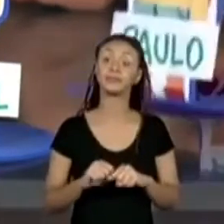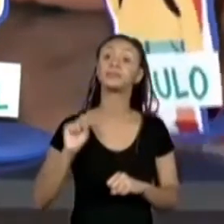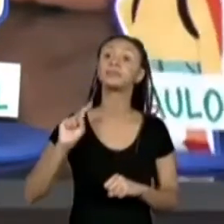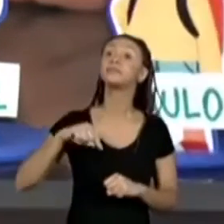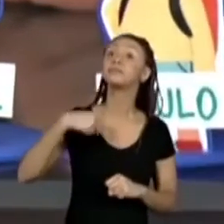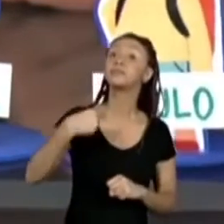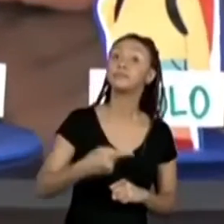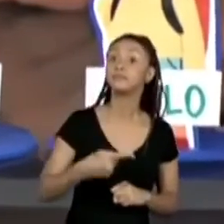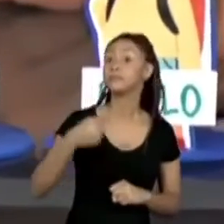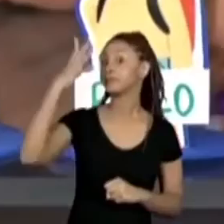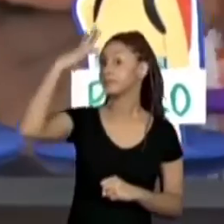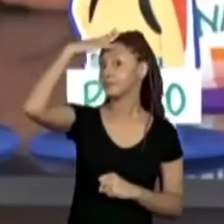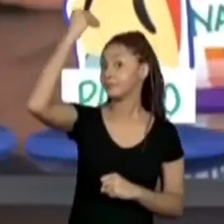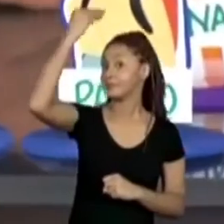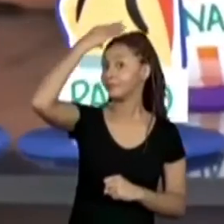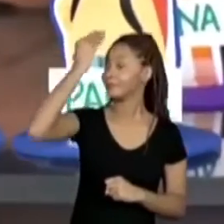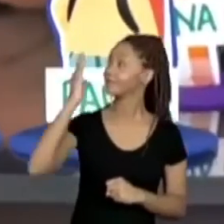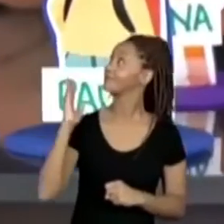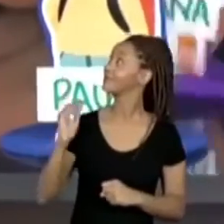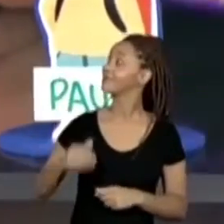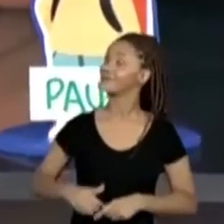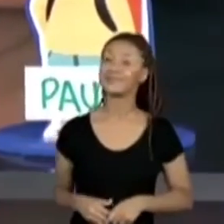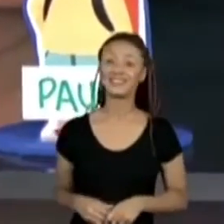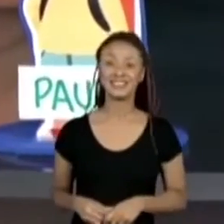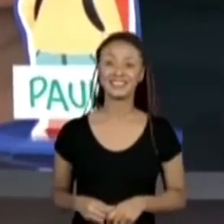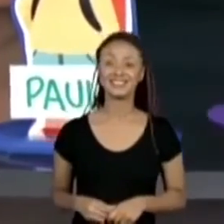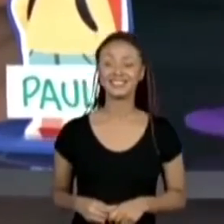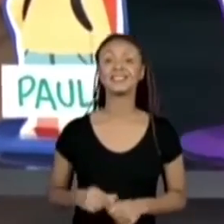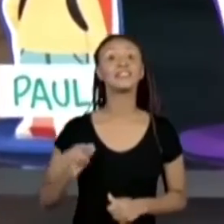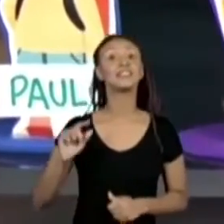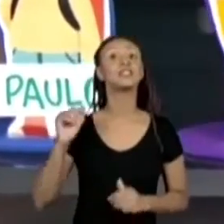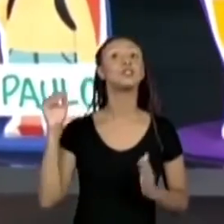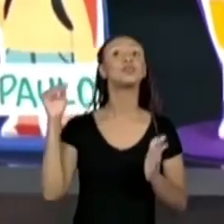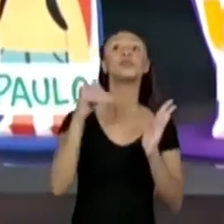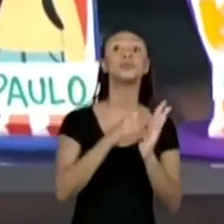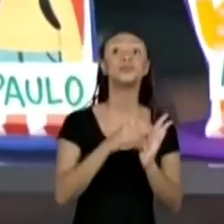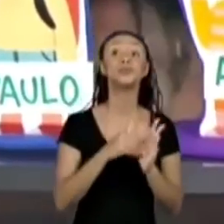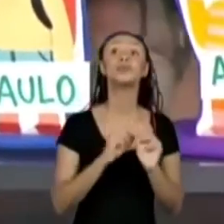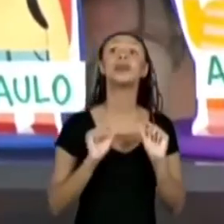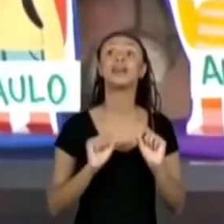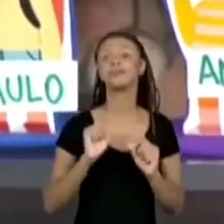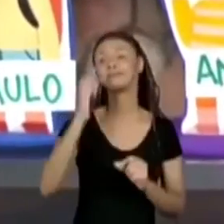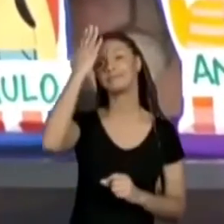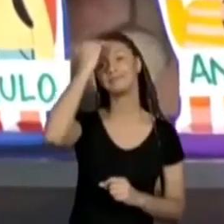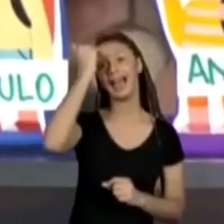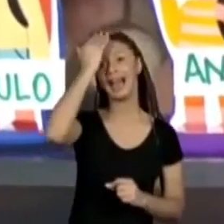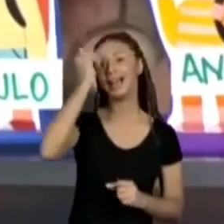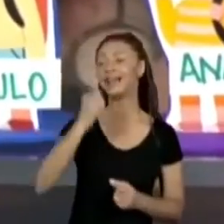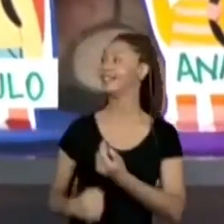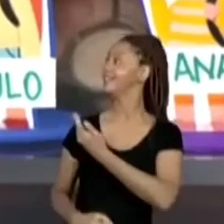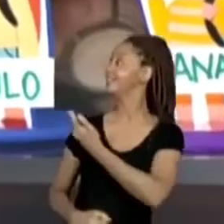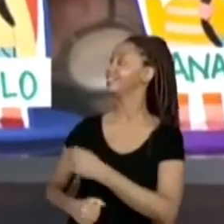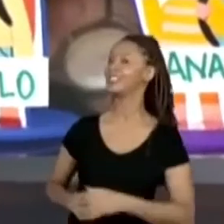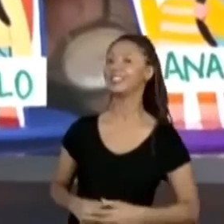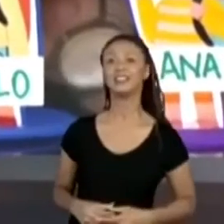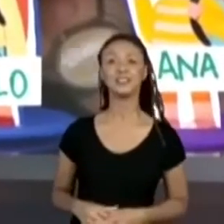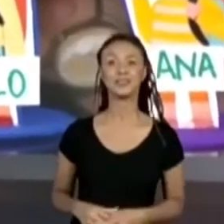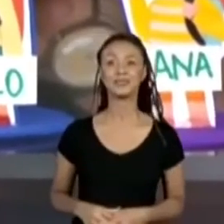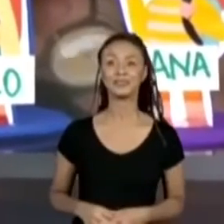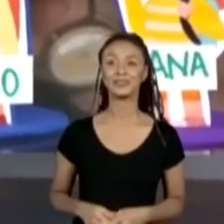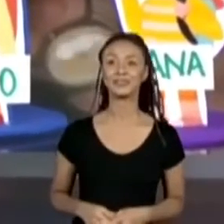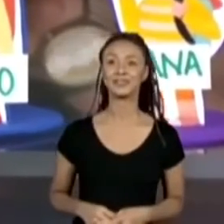o Paulo. E por último, a Ana. Agora sim, olha só.